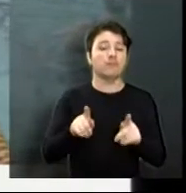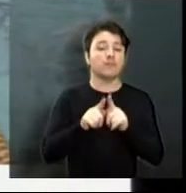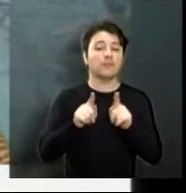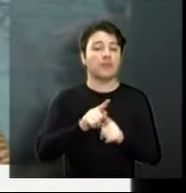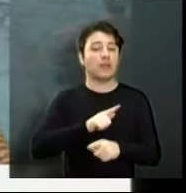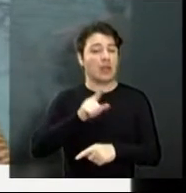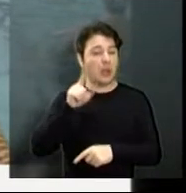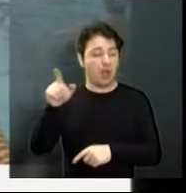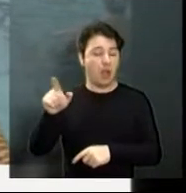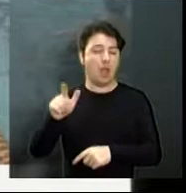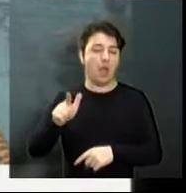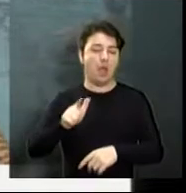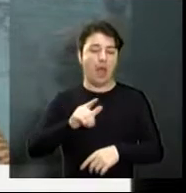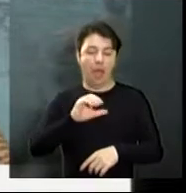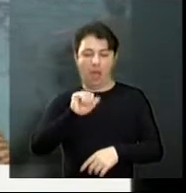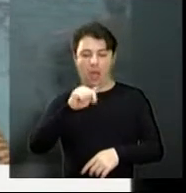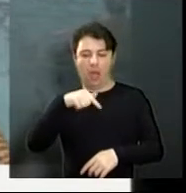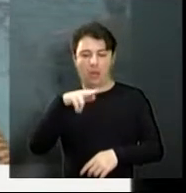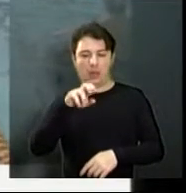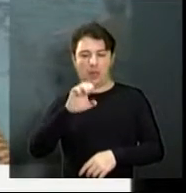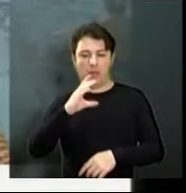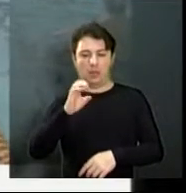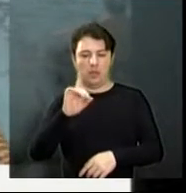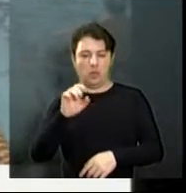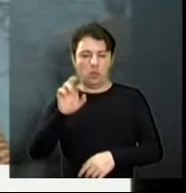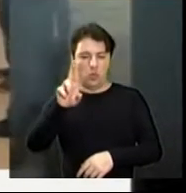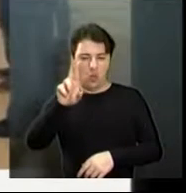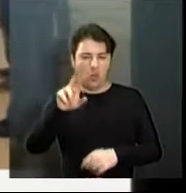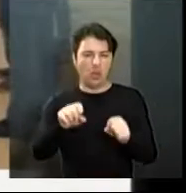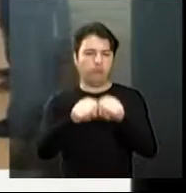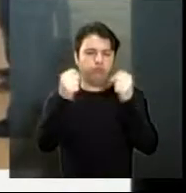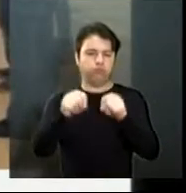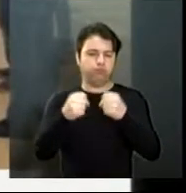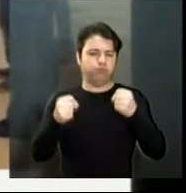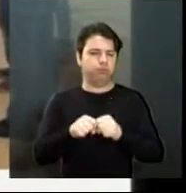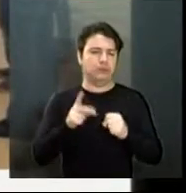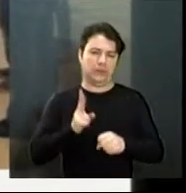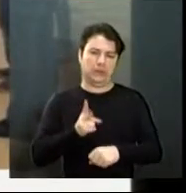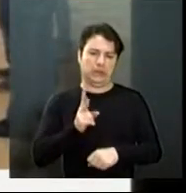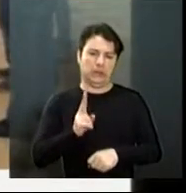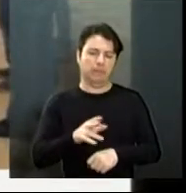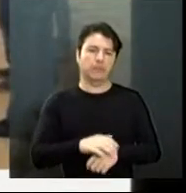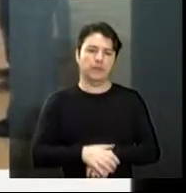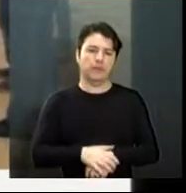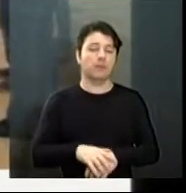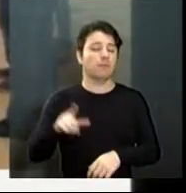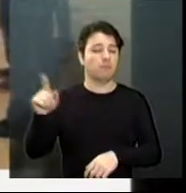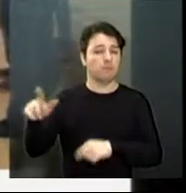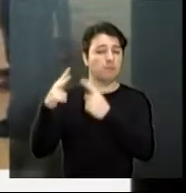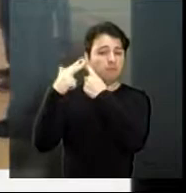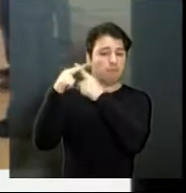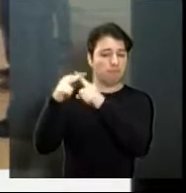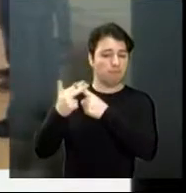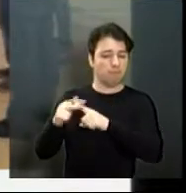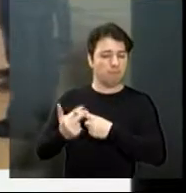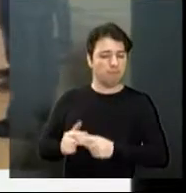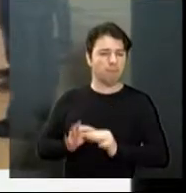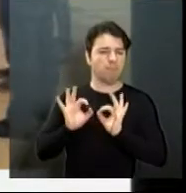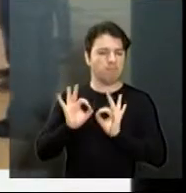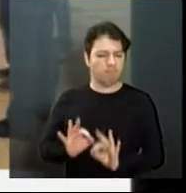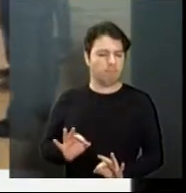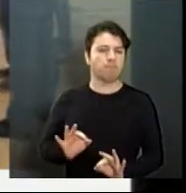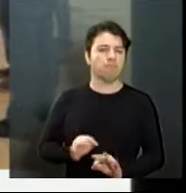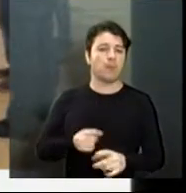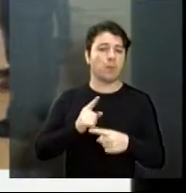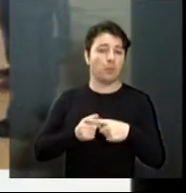muita frequência. Ficou combinado, também pelo secretário, de se fazer uma manutenção mais detalhada, uma vez que